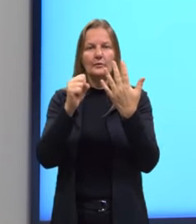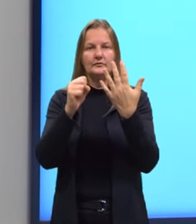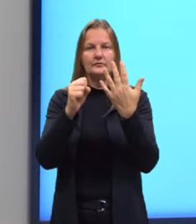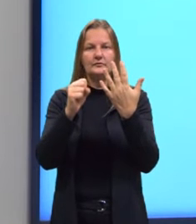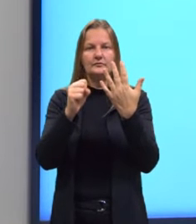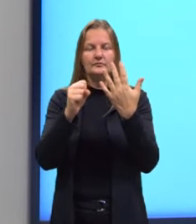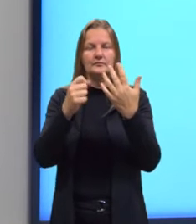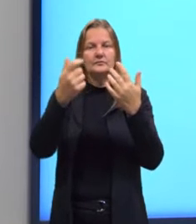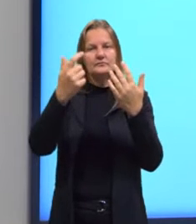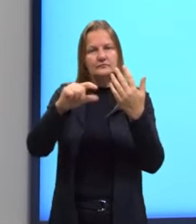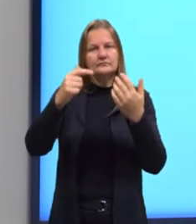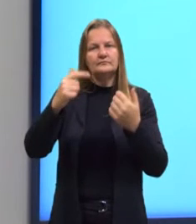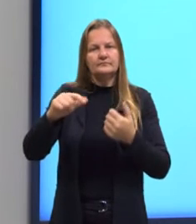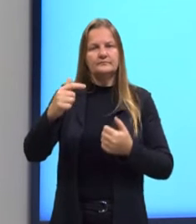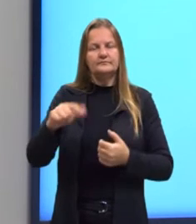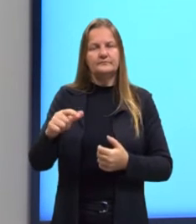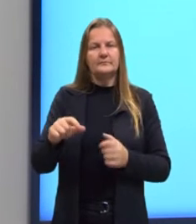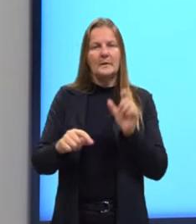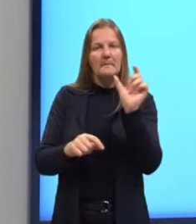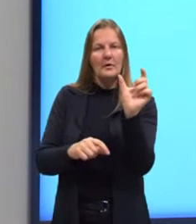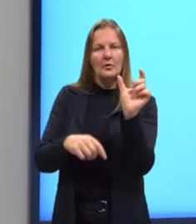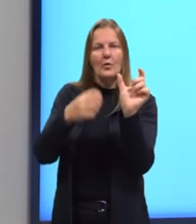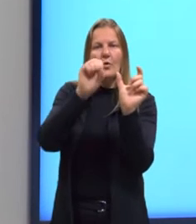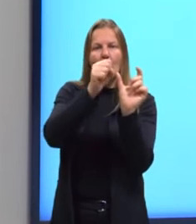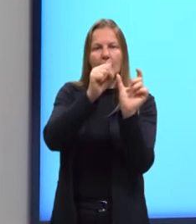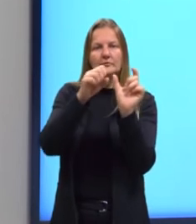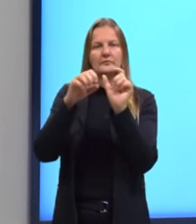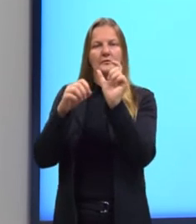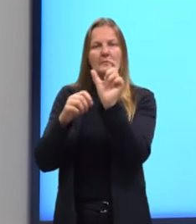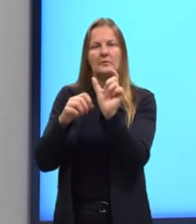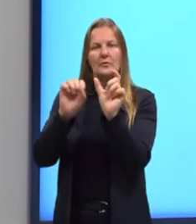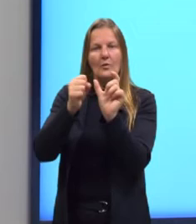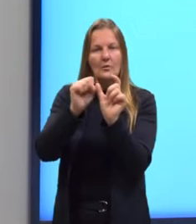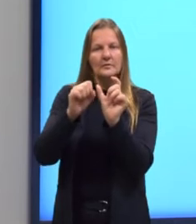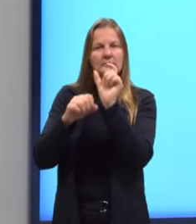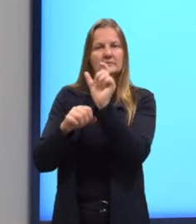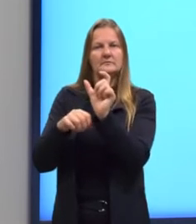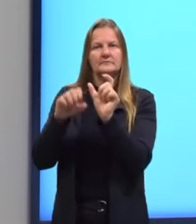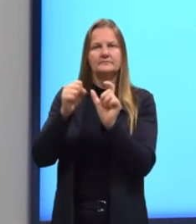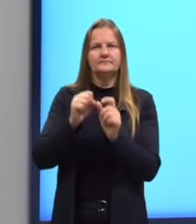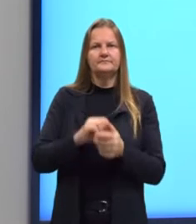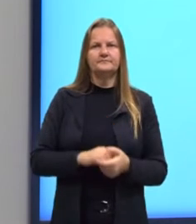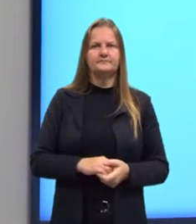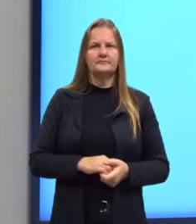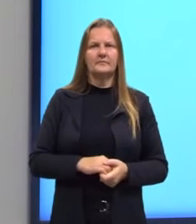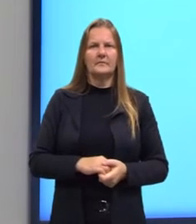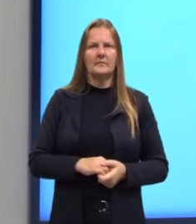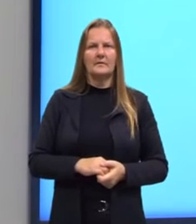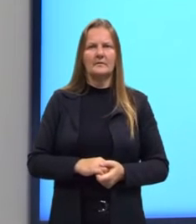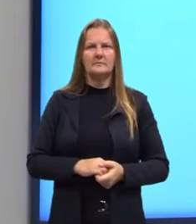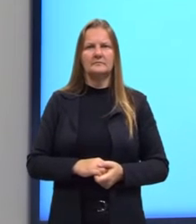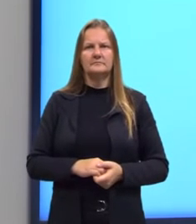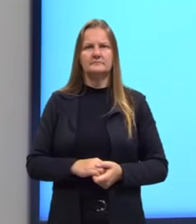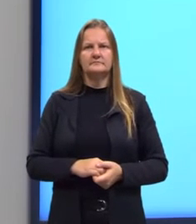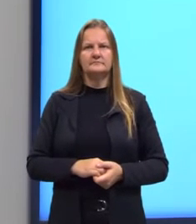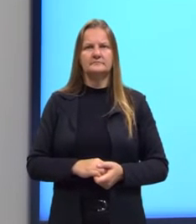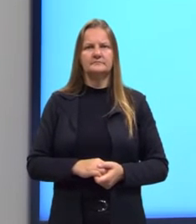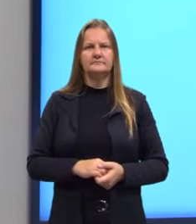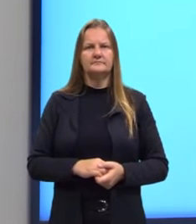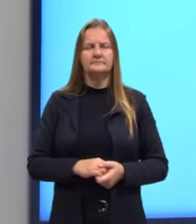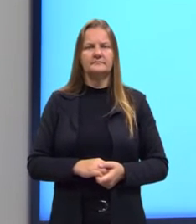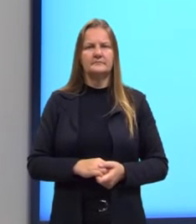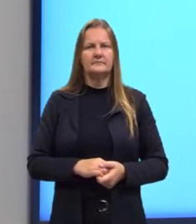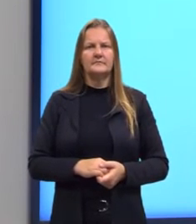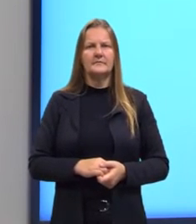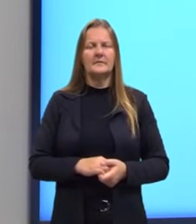que se repetem em cada bloco. Então, a primeira coisa é pegar o termo que nós queremos descobrir